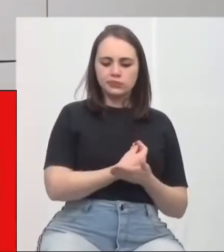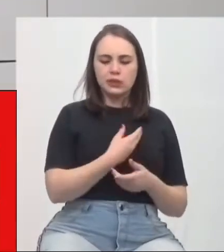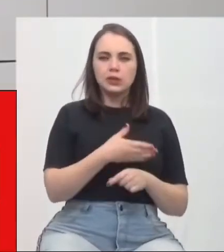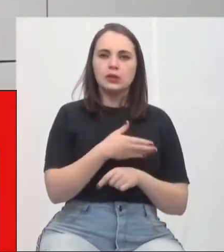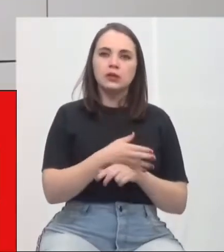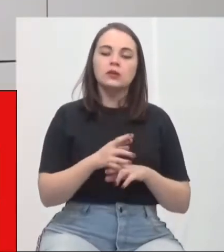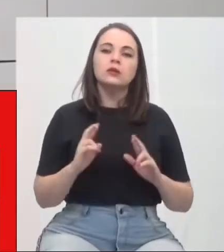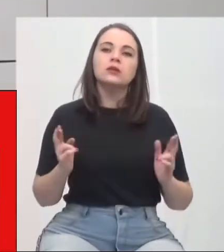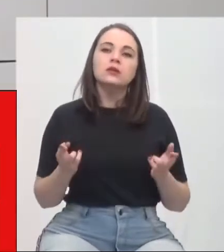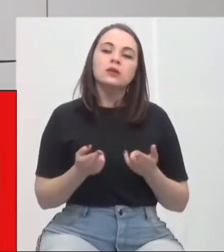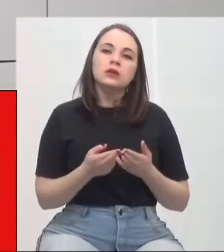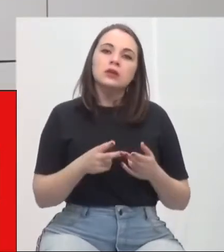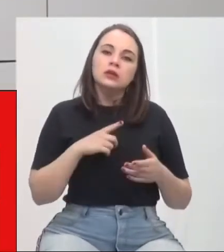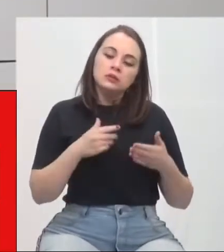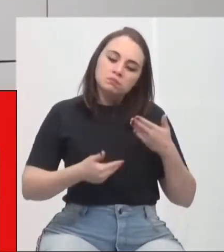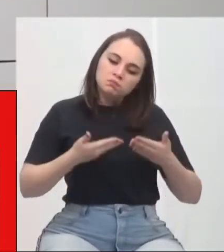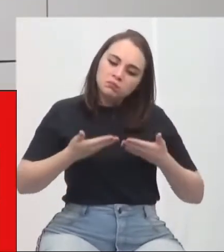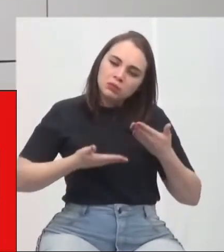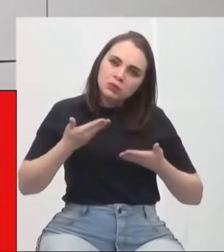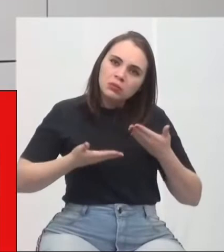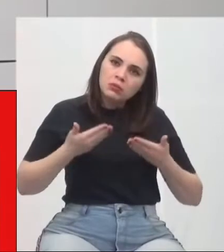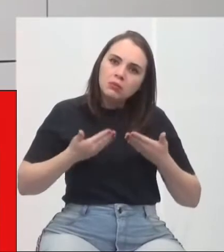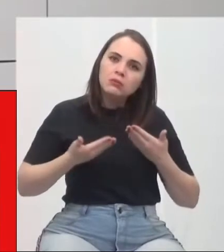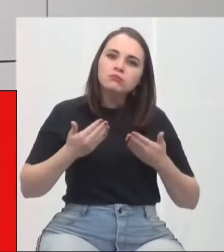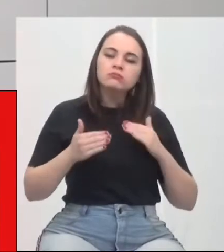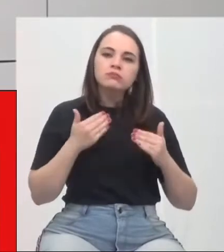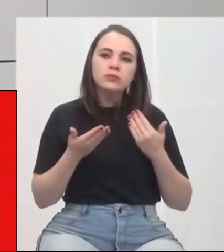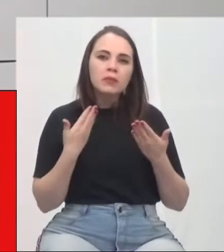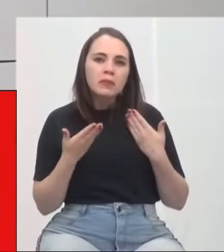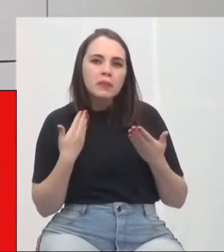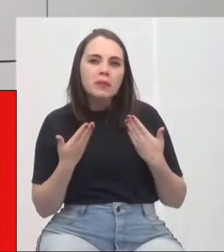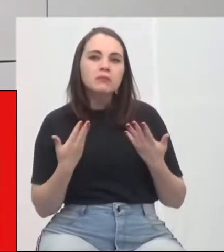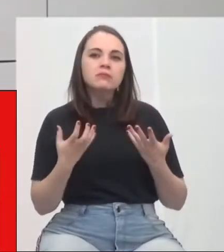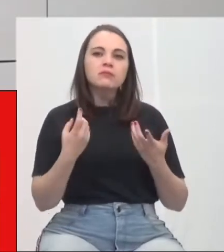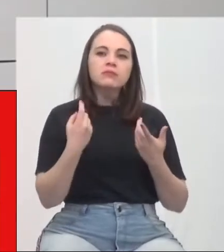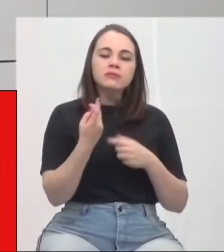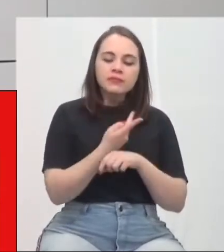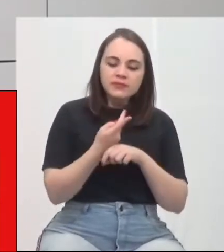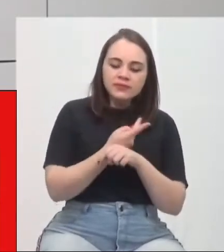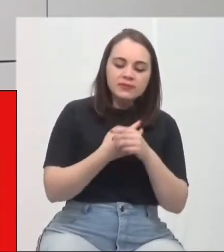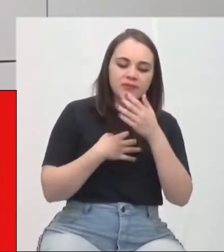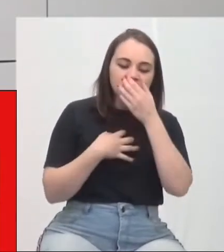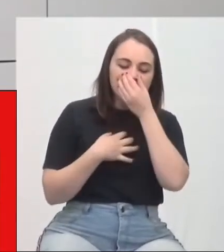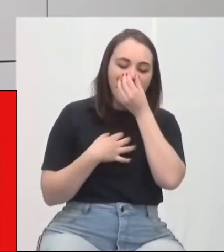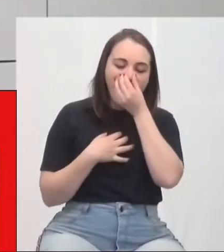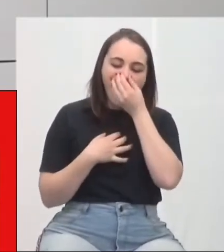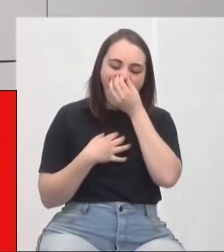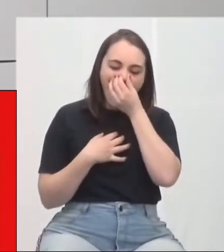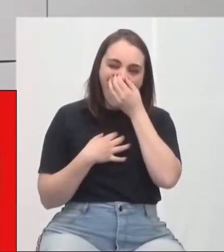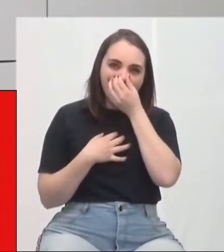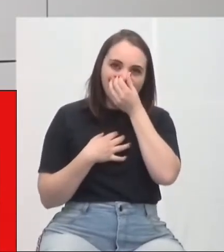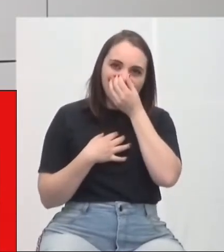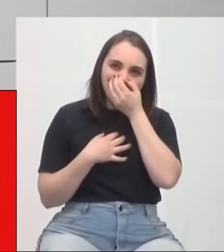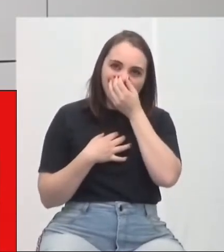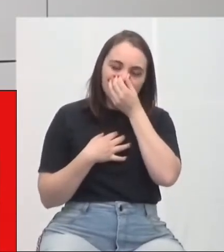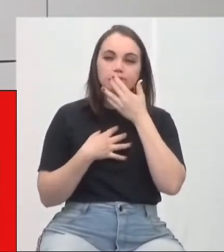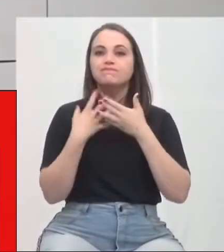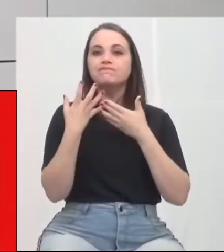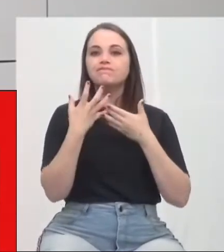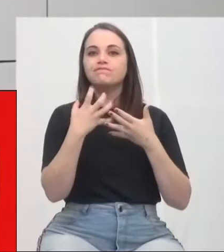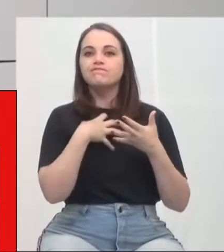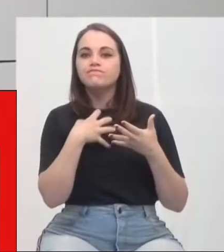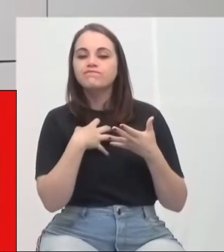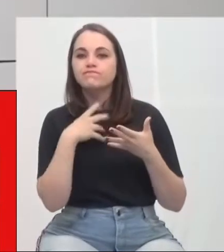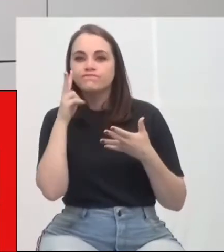também, há diálogo constante. Está se buscando uma forma de trabalhar essa situação do Criciúma